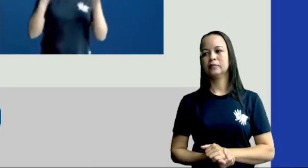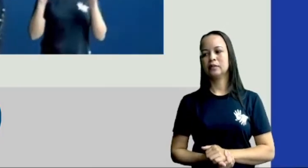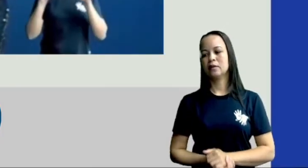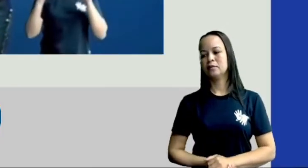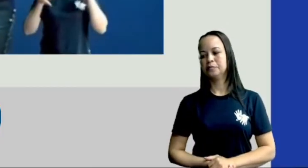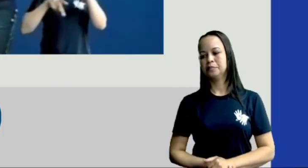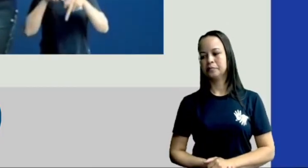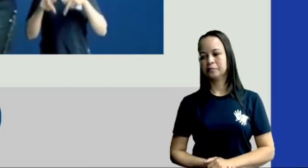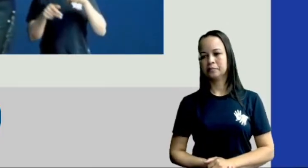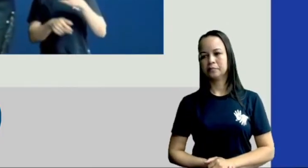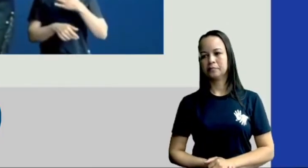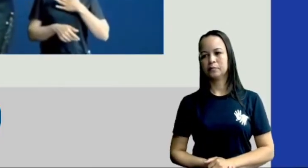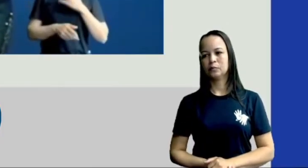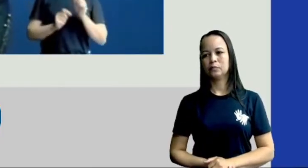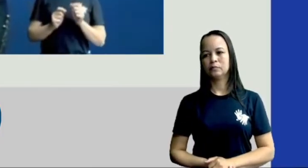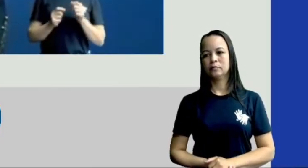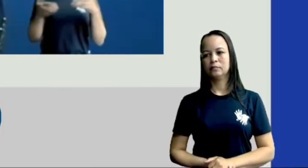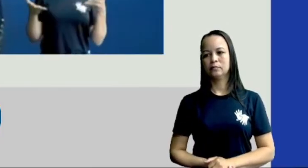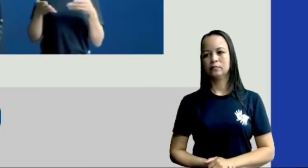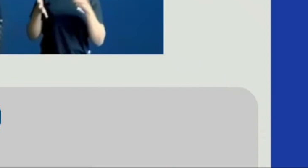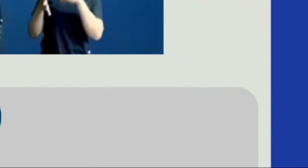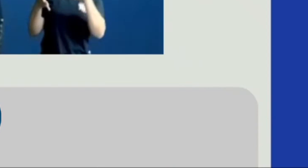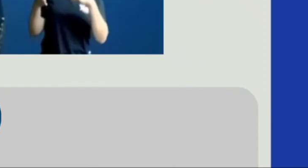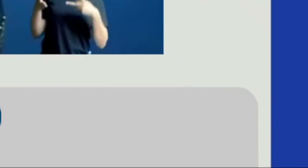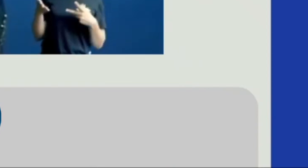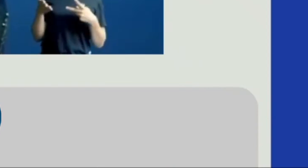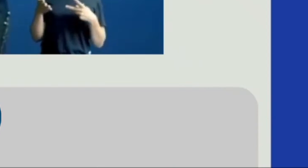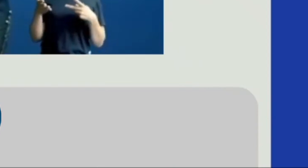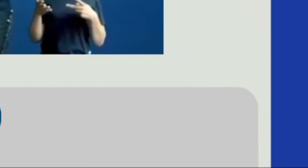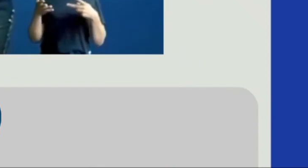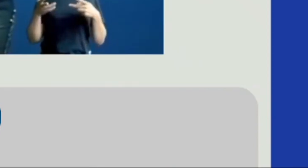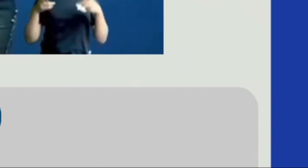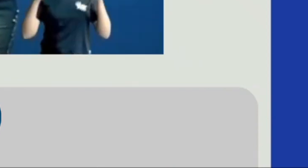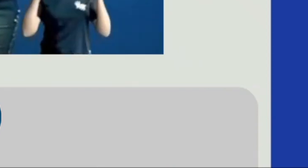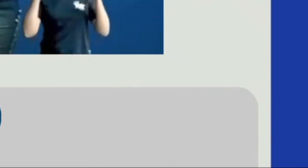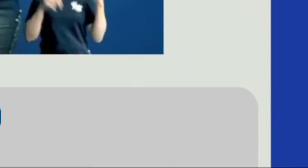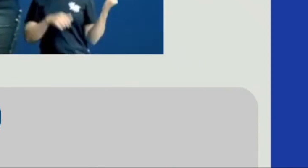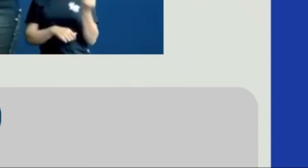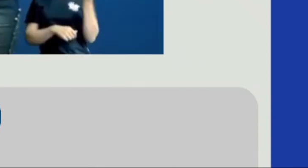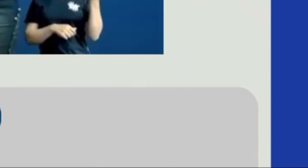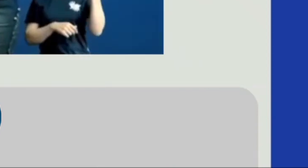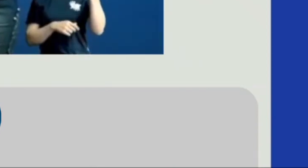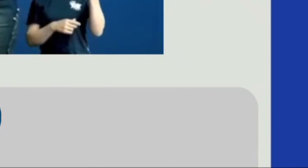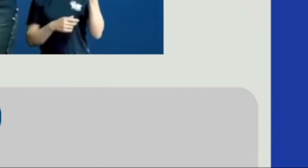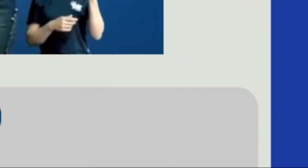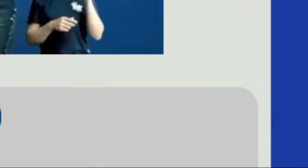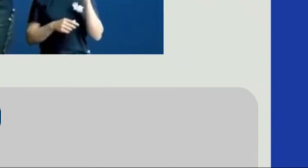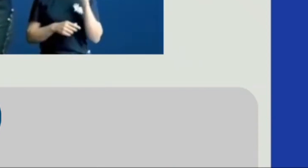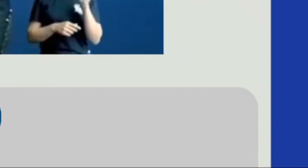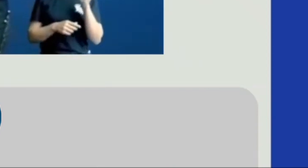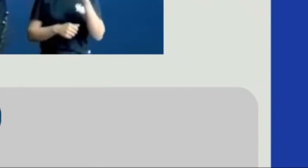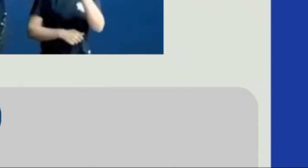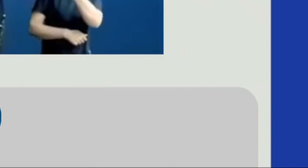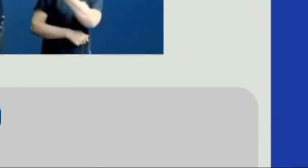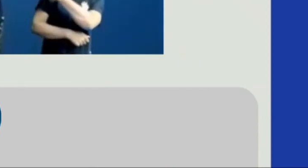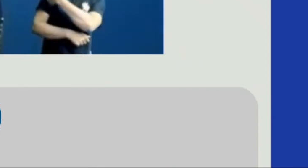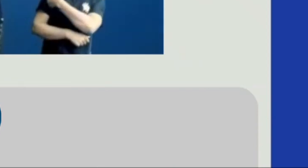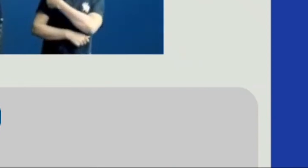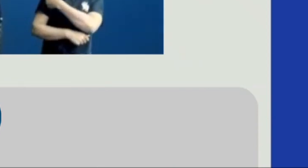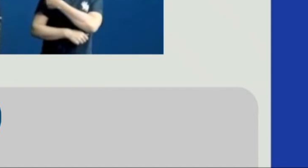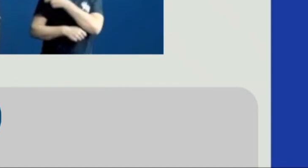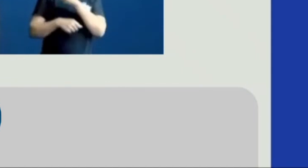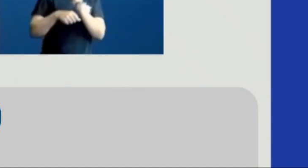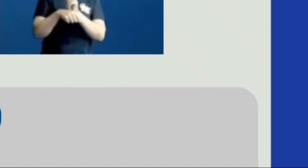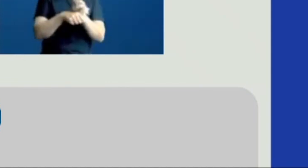Saudações, meu povo! Vou agora prozear um assunto importante. É sobre tomar